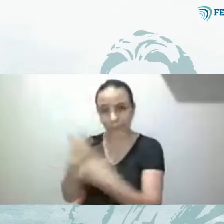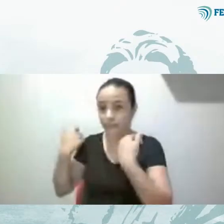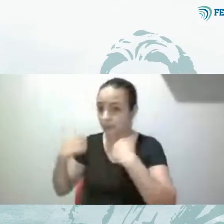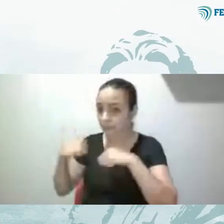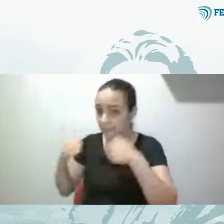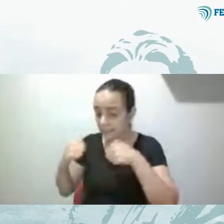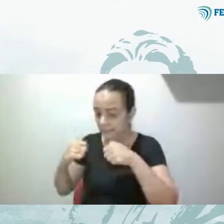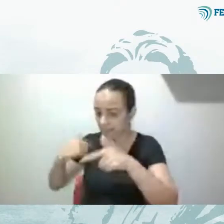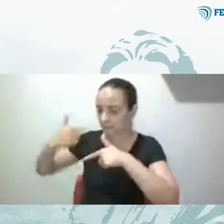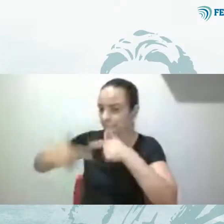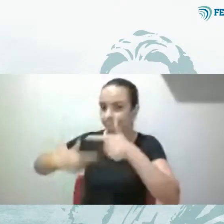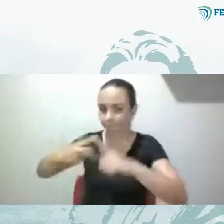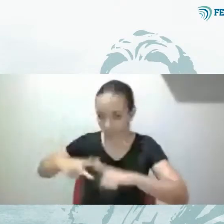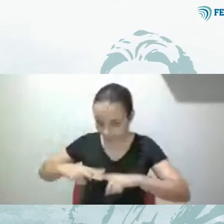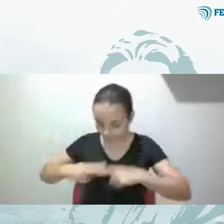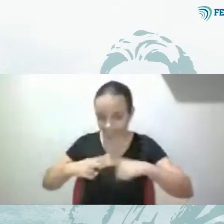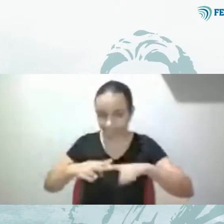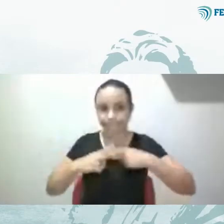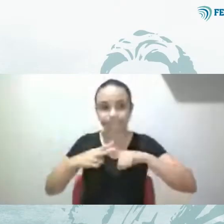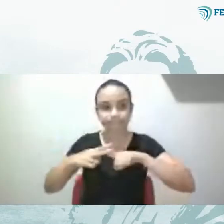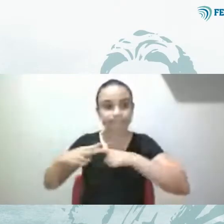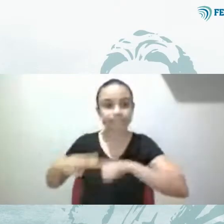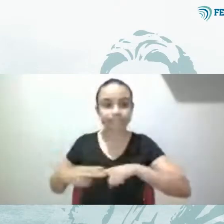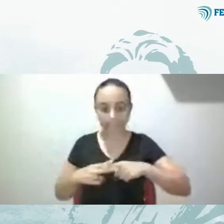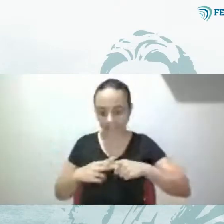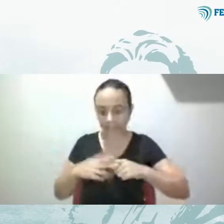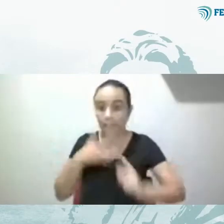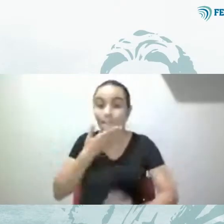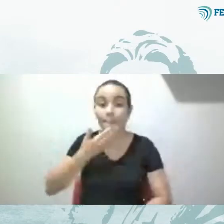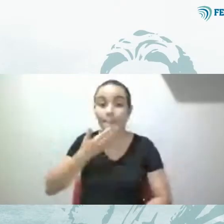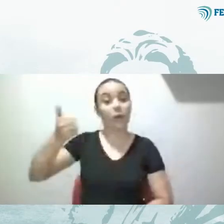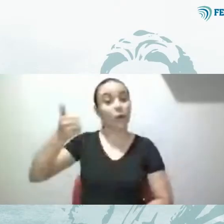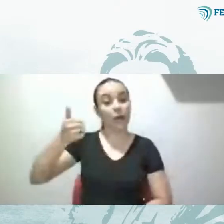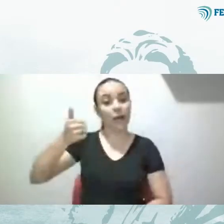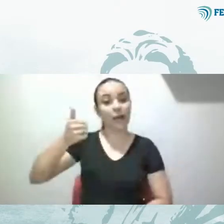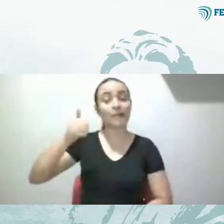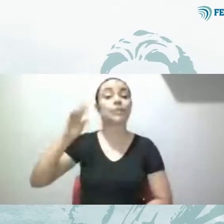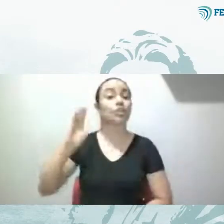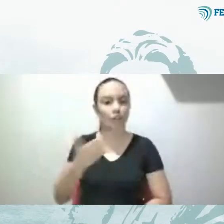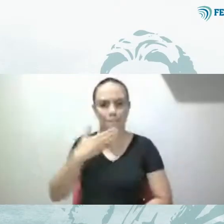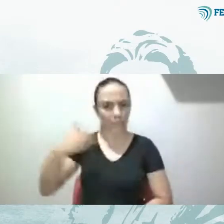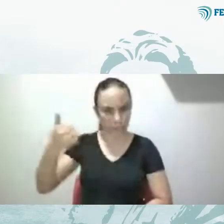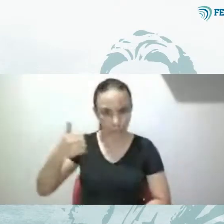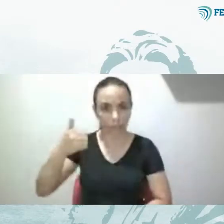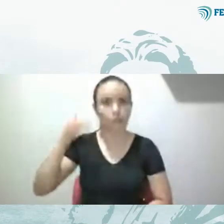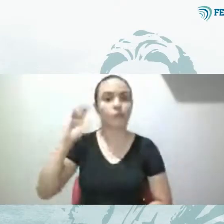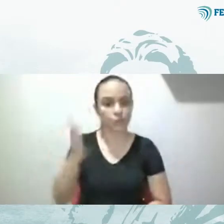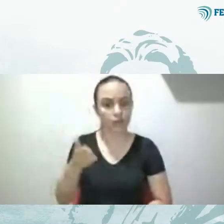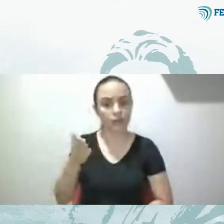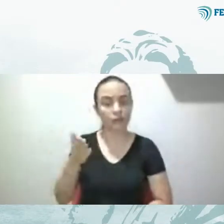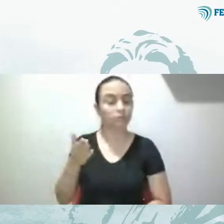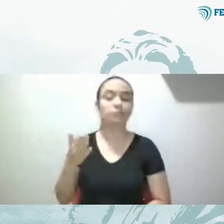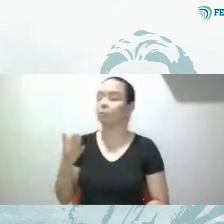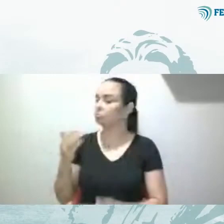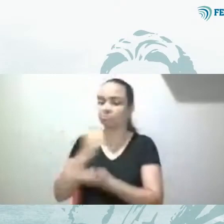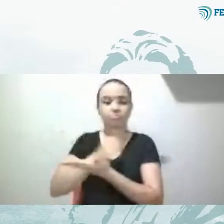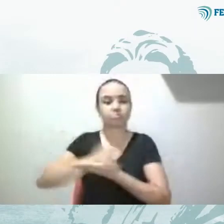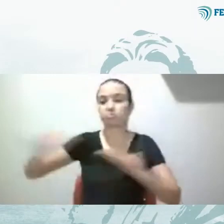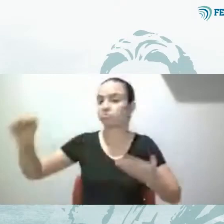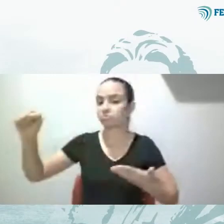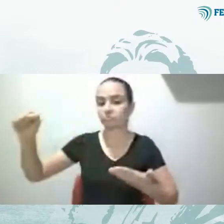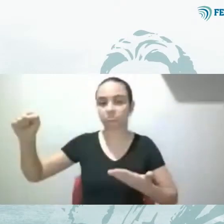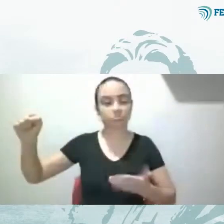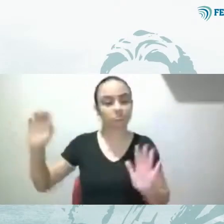na verdade, a expiação dura até a reparação. Arrependimento, expiação e